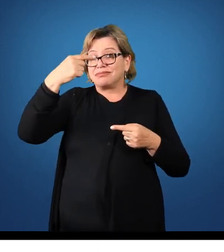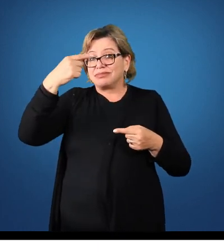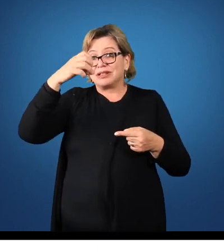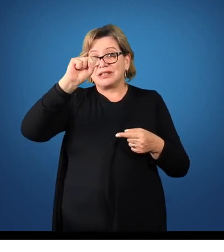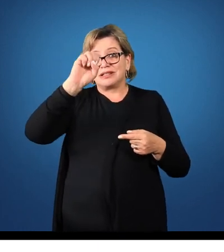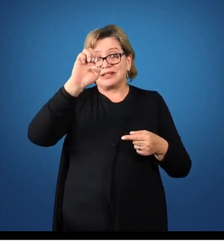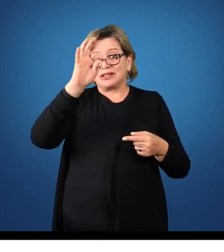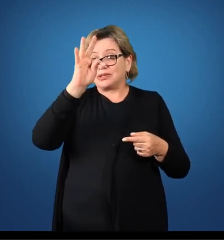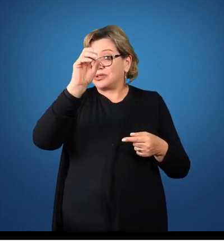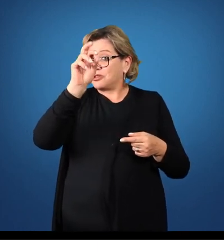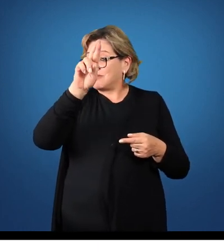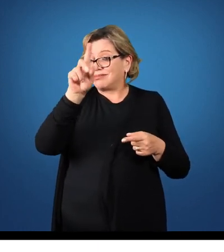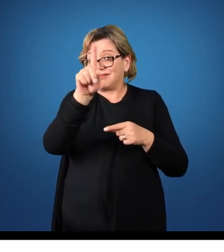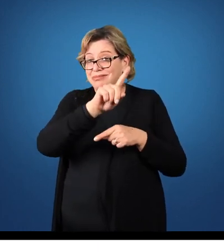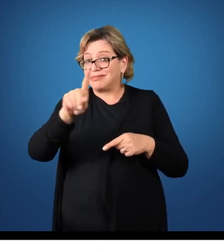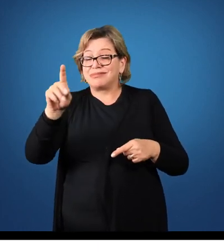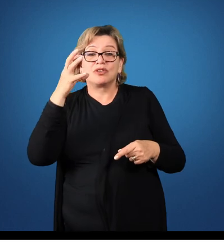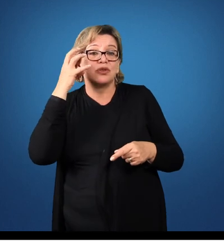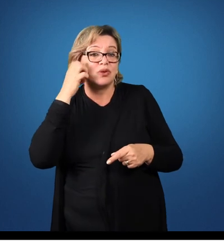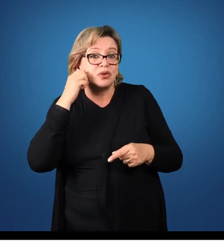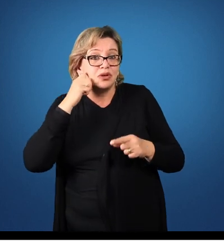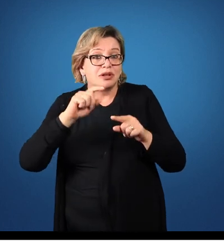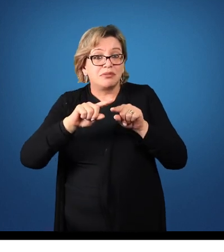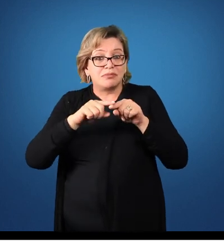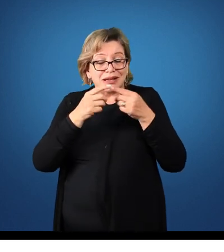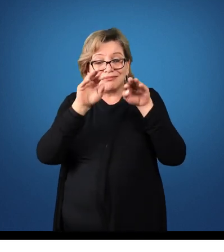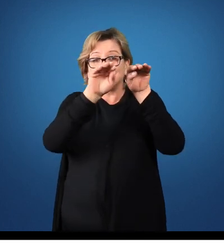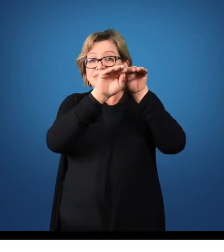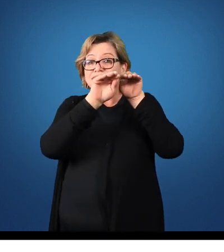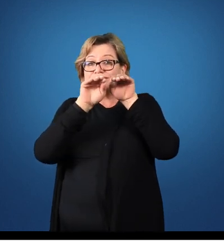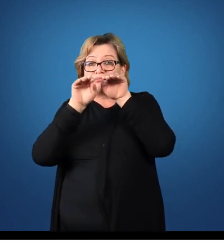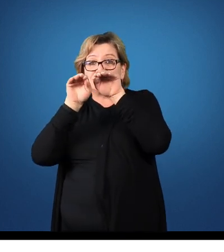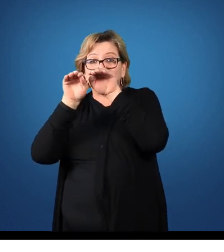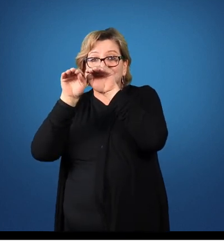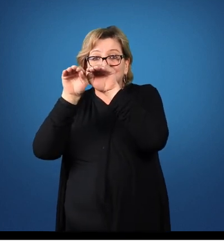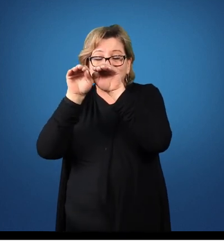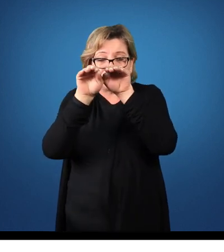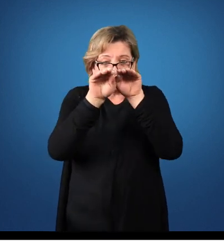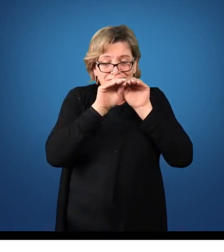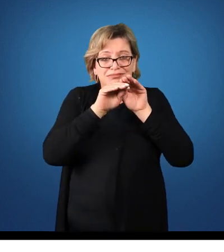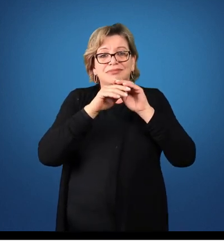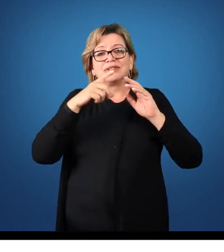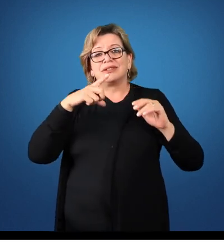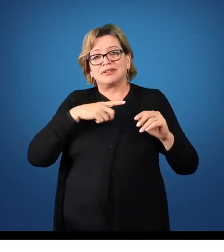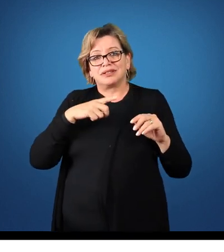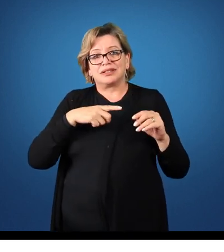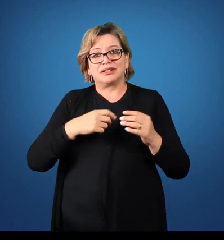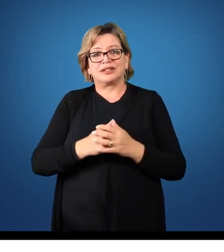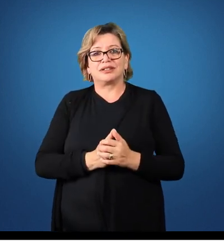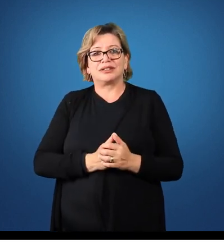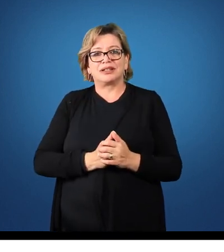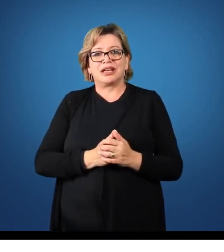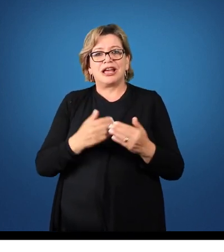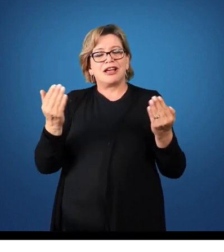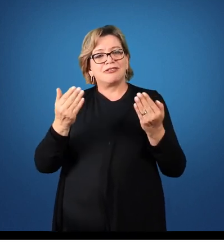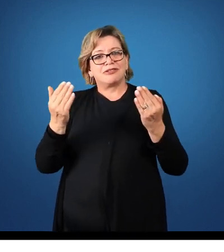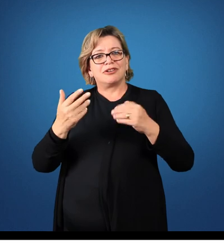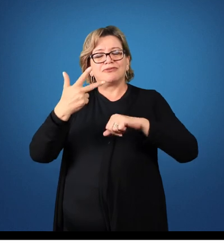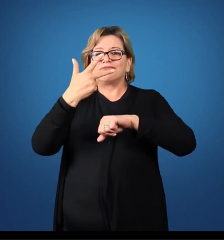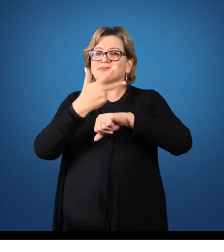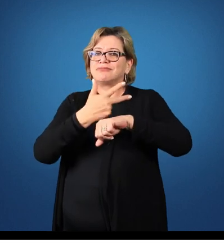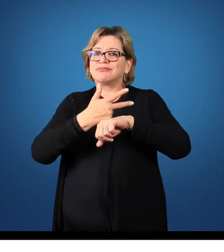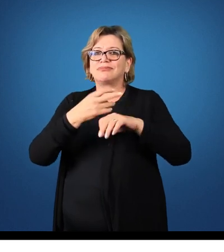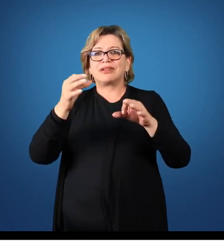não é o lucro e sim o equilíbrio entre receitas e despesas. Sendo assim, encerramos